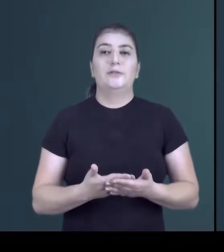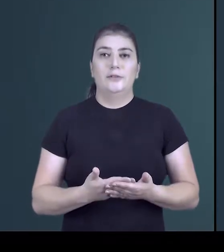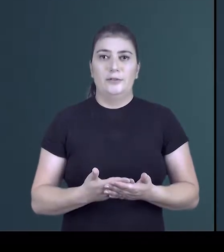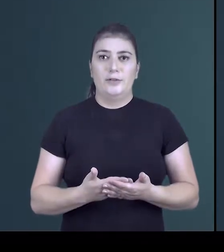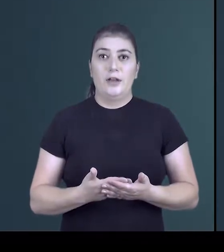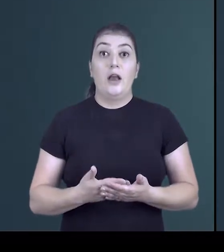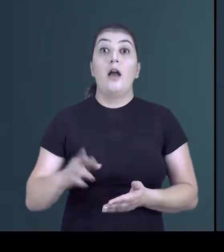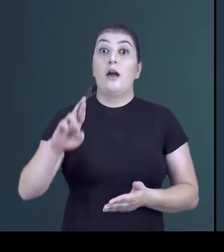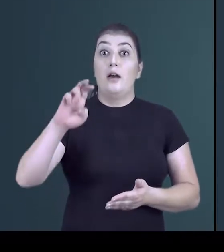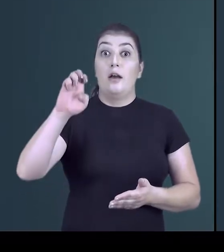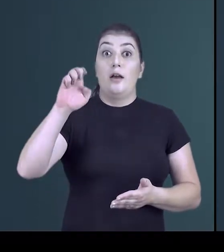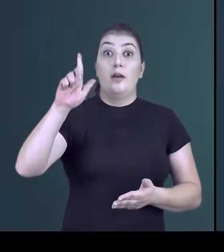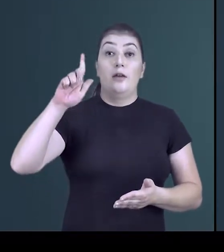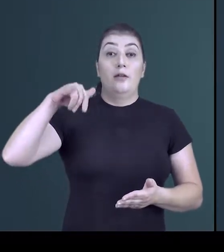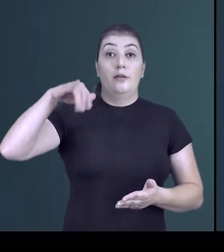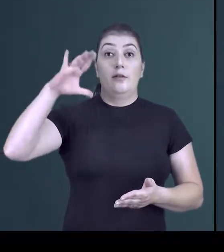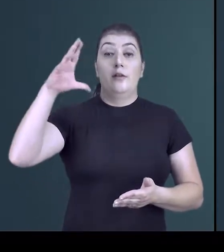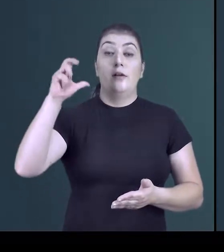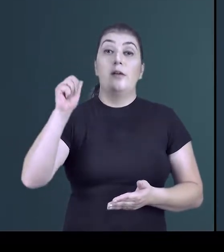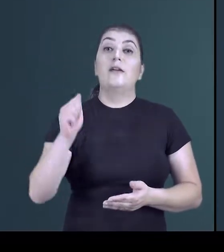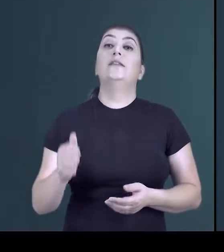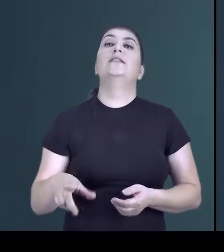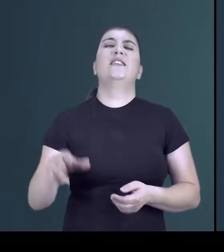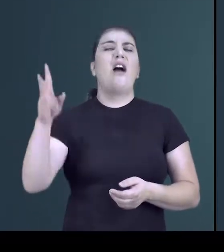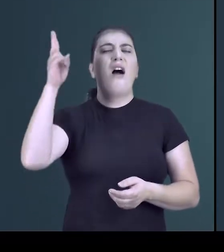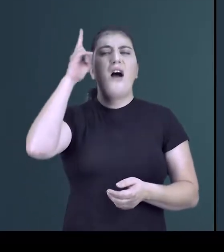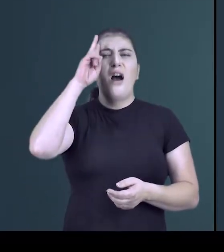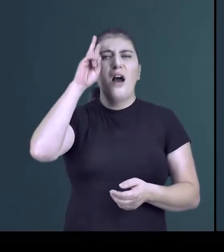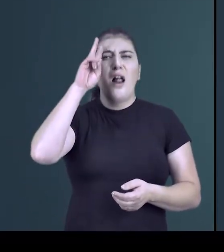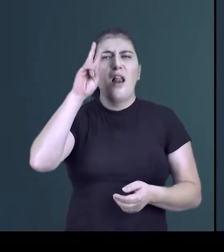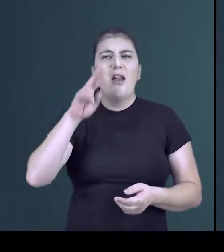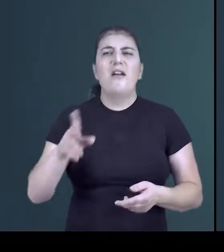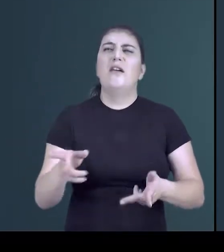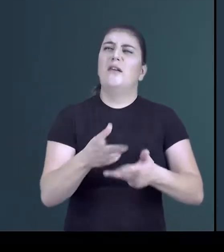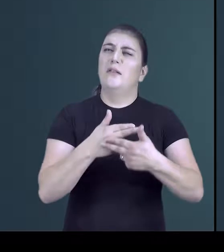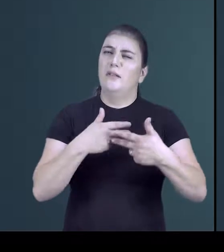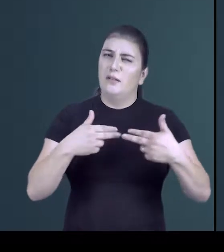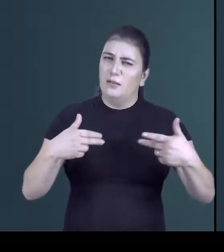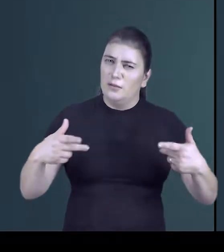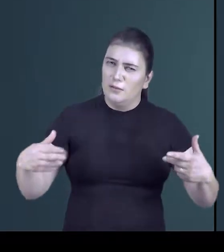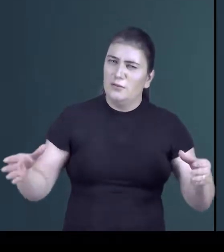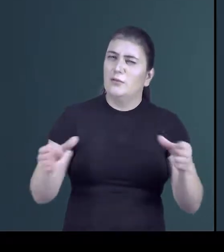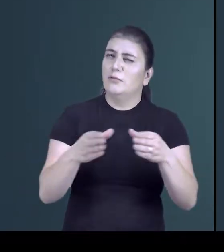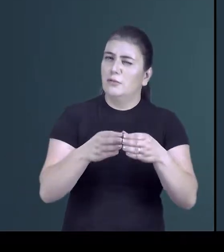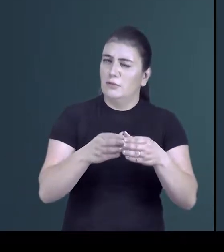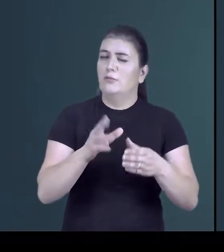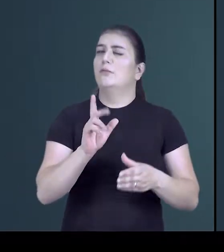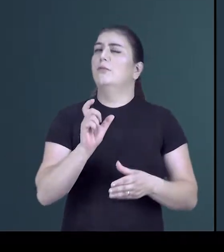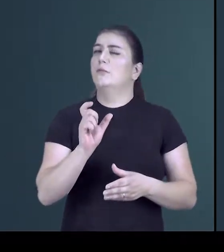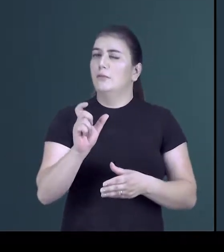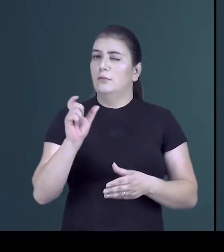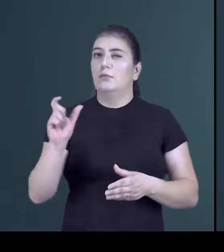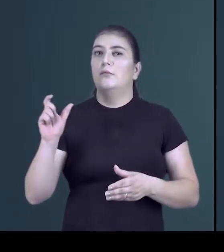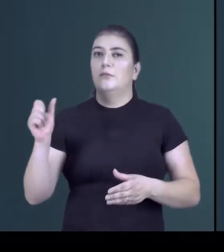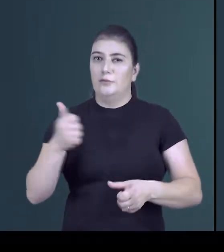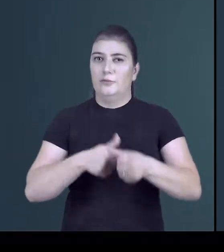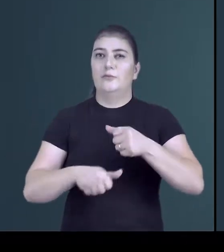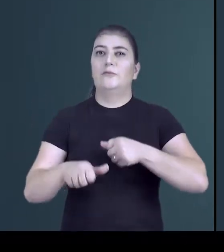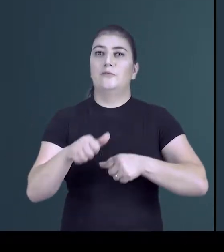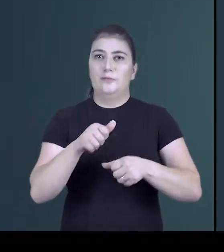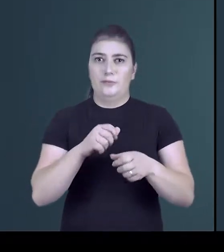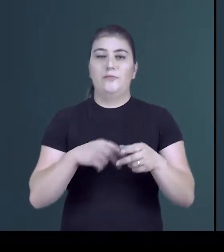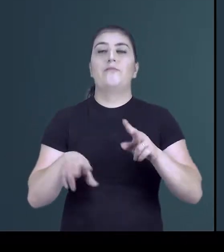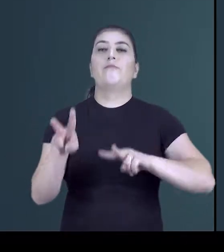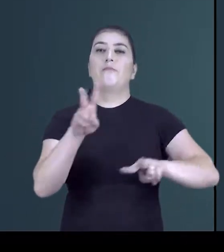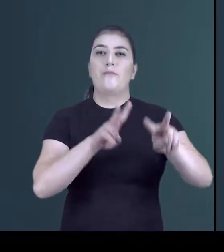falarmos em regências, lembramos alguns tópicos, alguns elementos, algumas classes de palavras analisadas